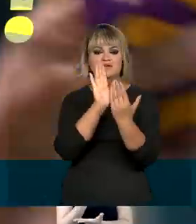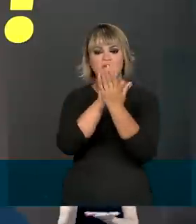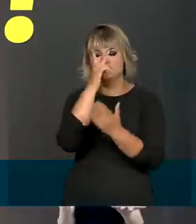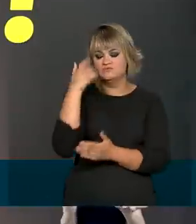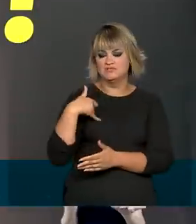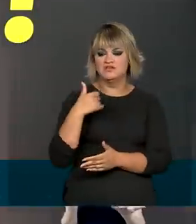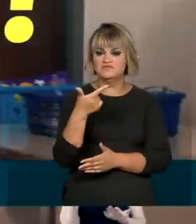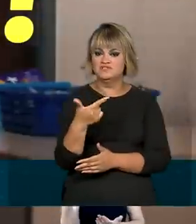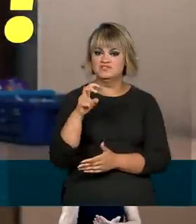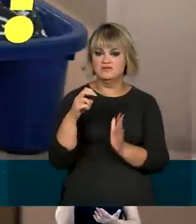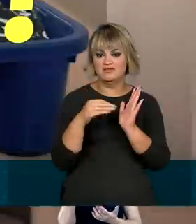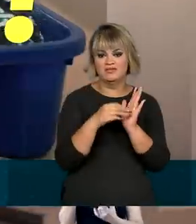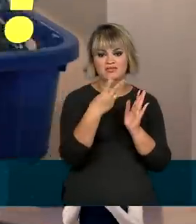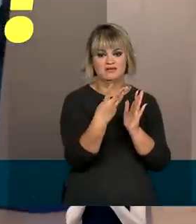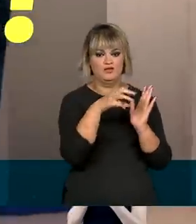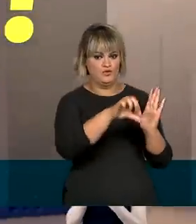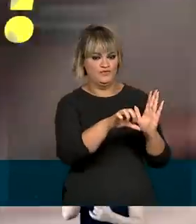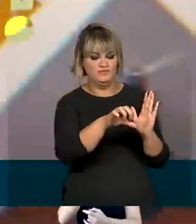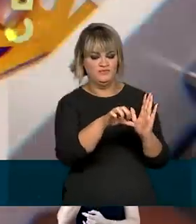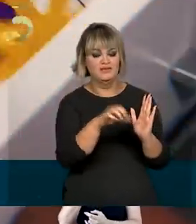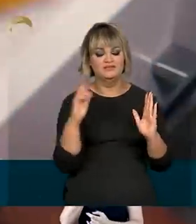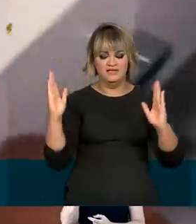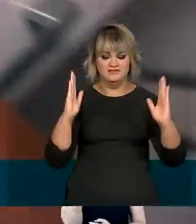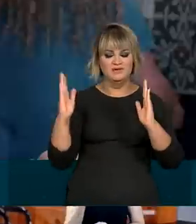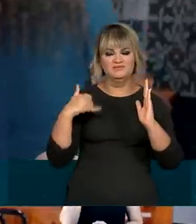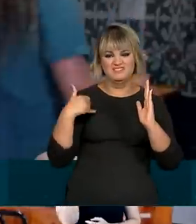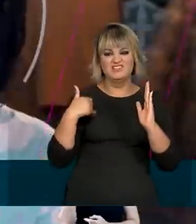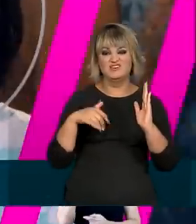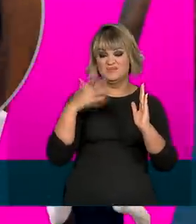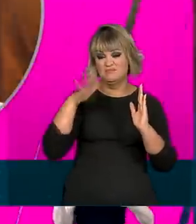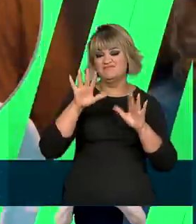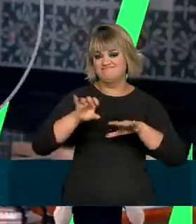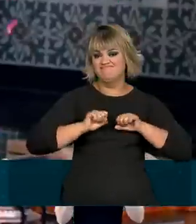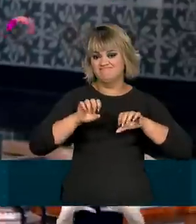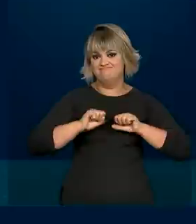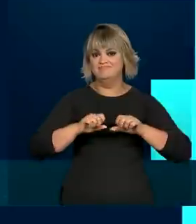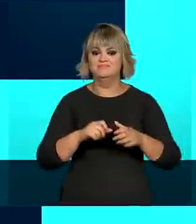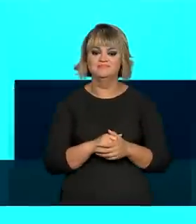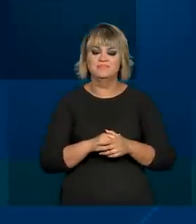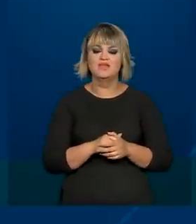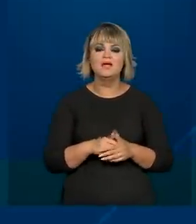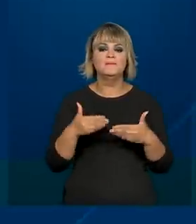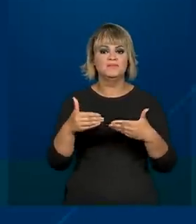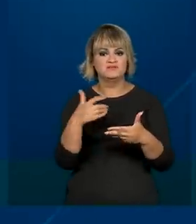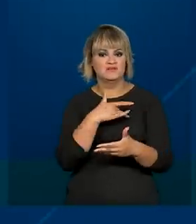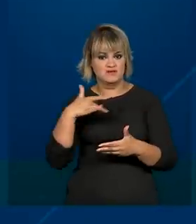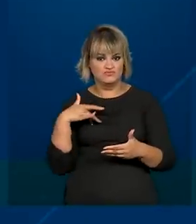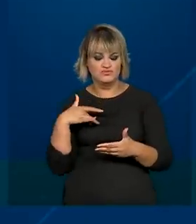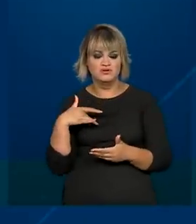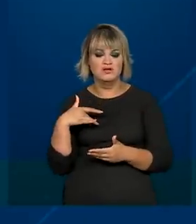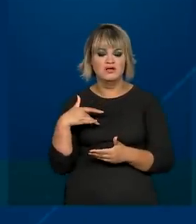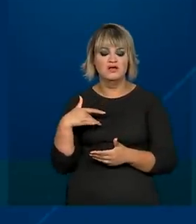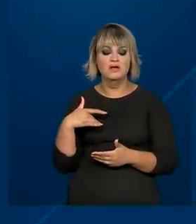idade entre 25 e 39 anos, a faixa mais infectada pelo vírus. Segundo o Ministério da